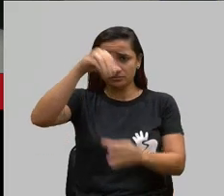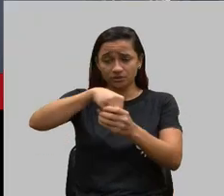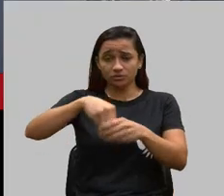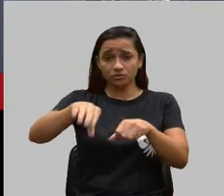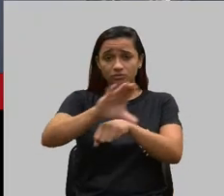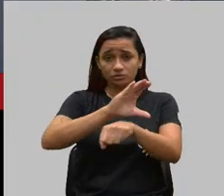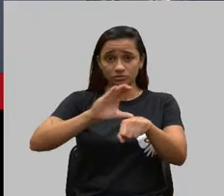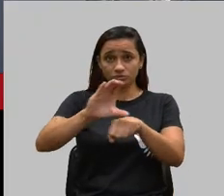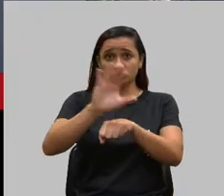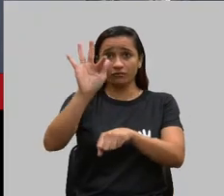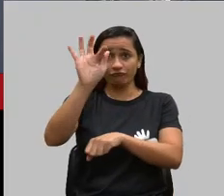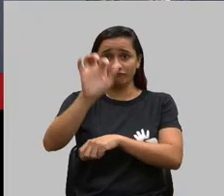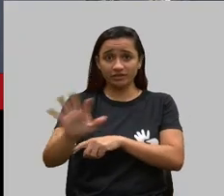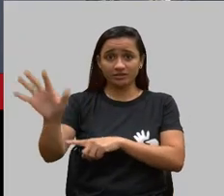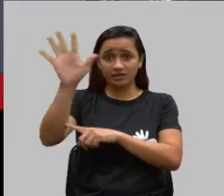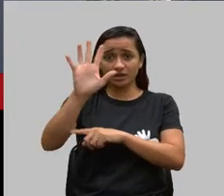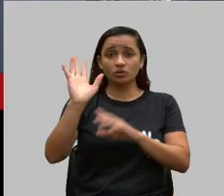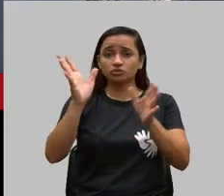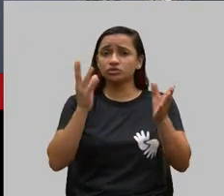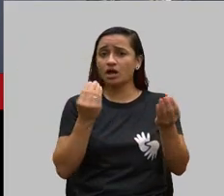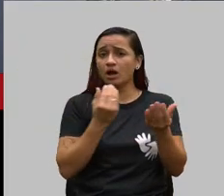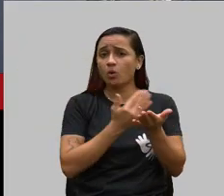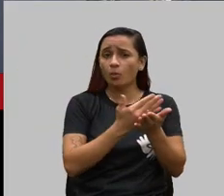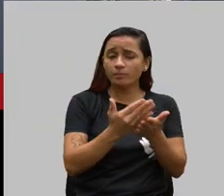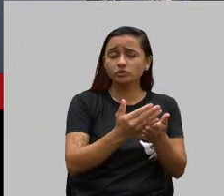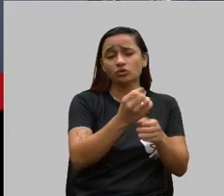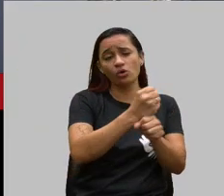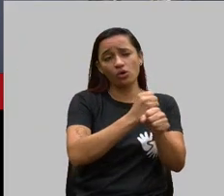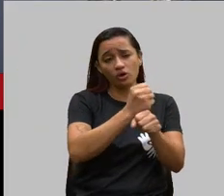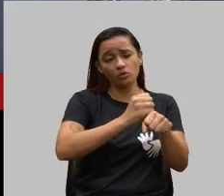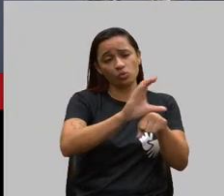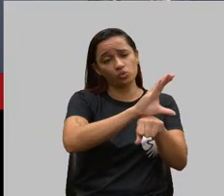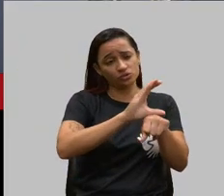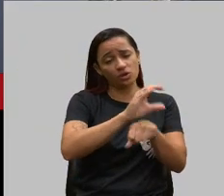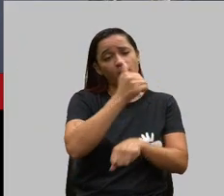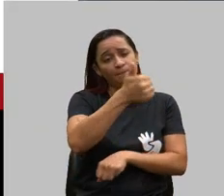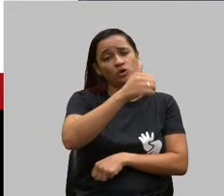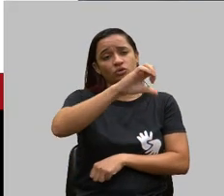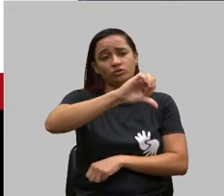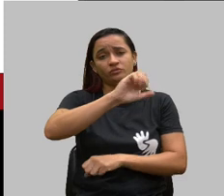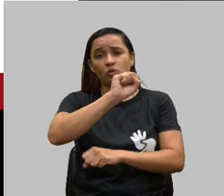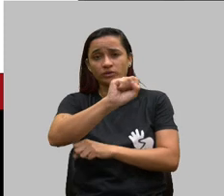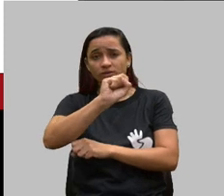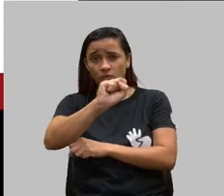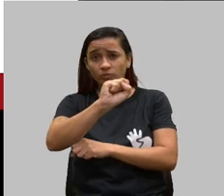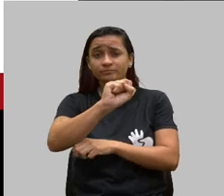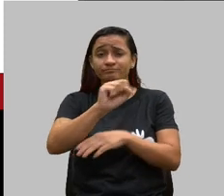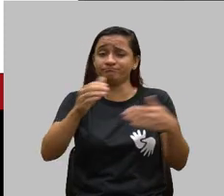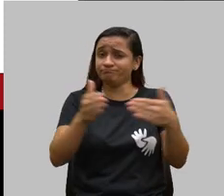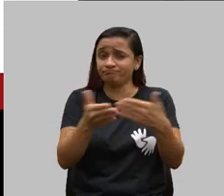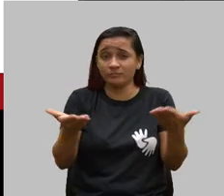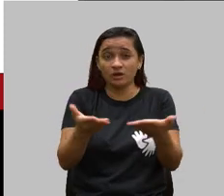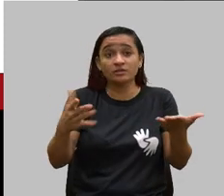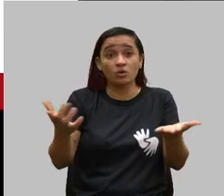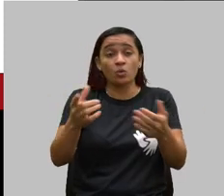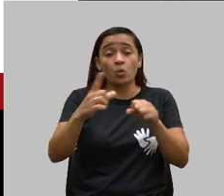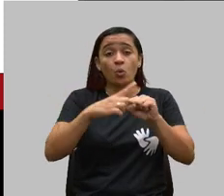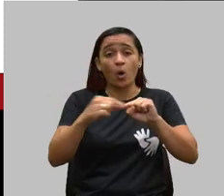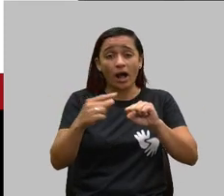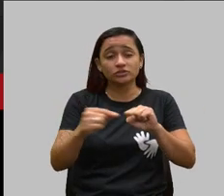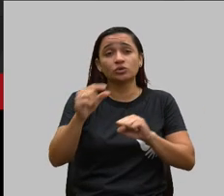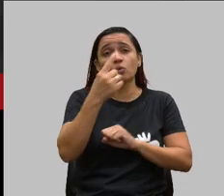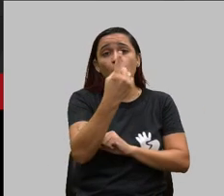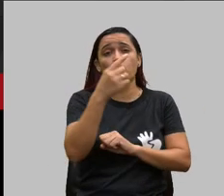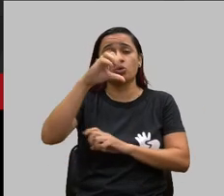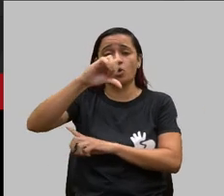lá desde 1988 e o artigo 196 ele traz a saúde como